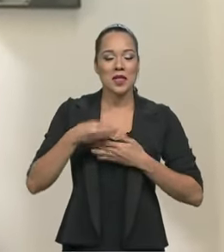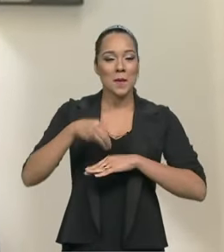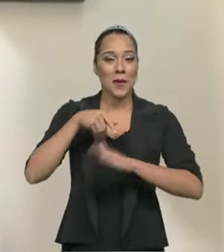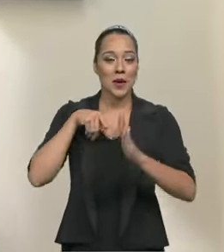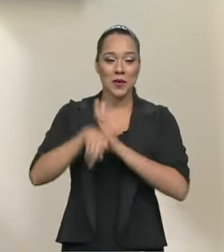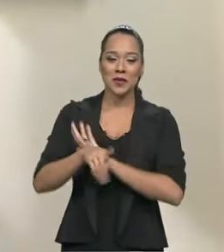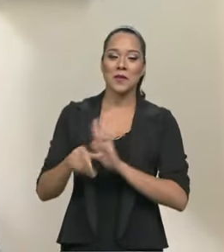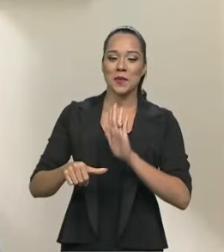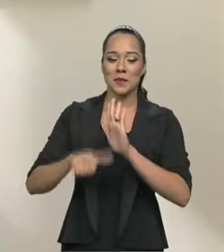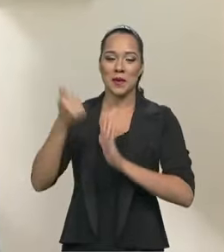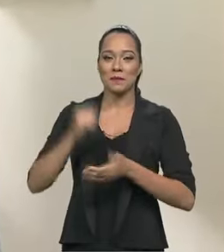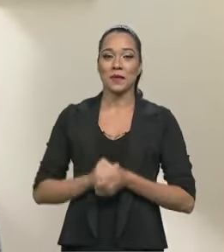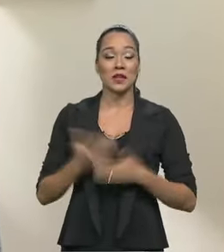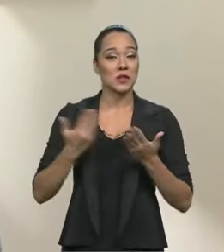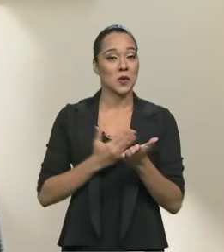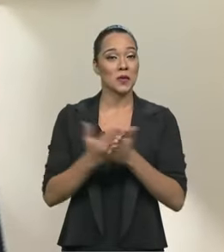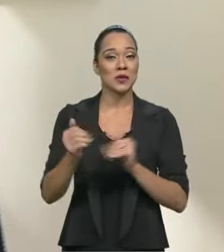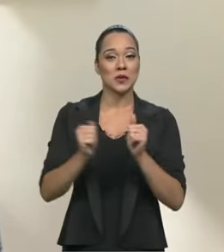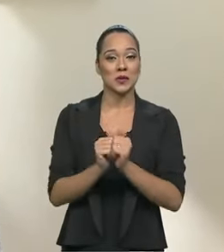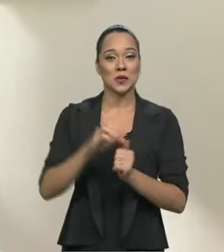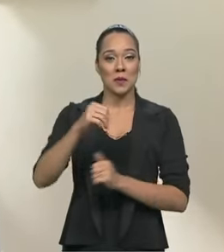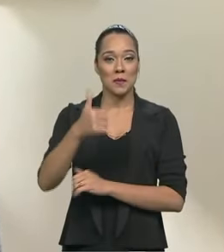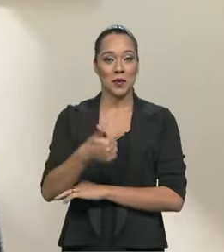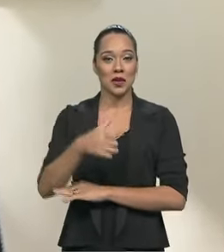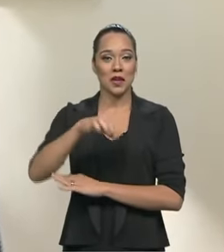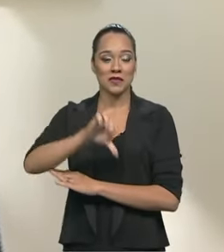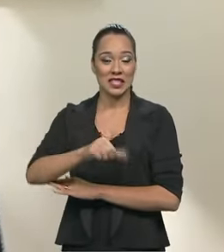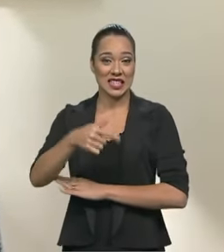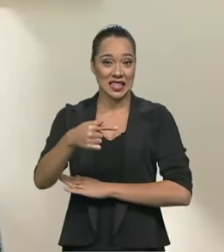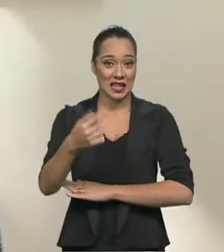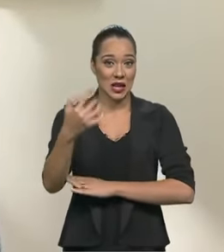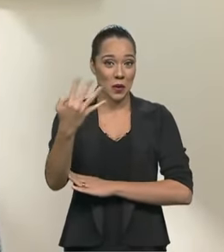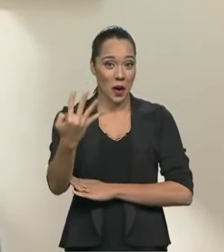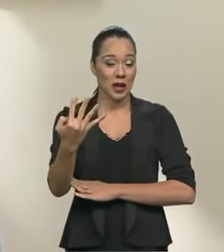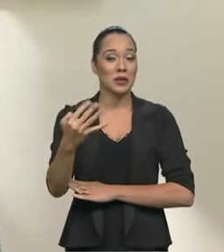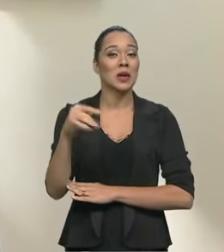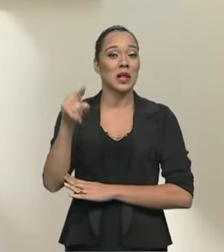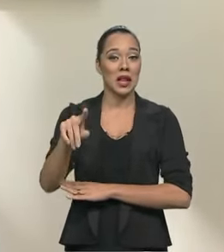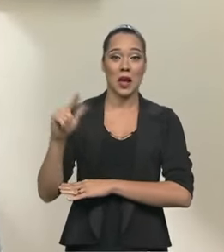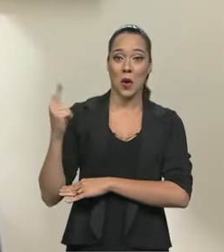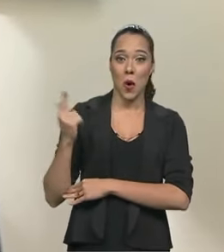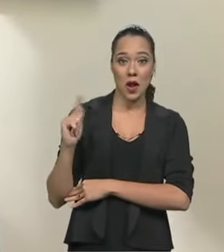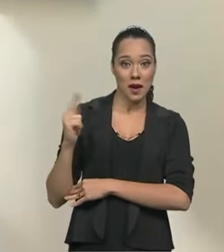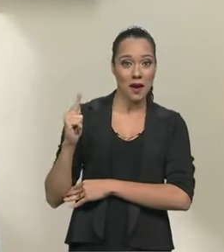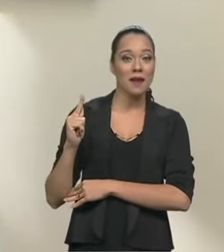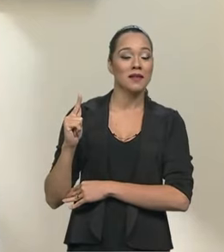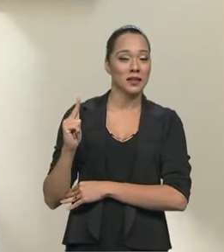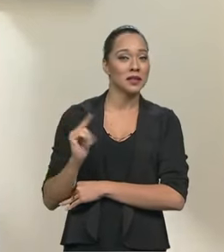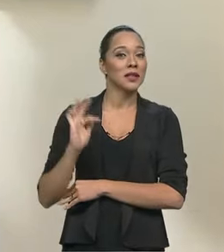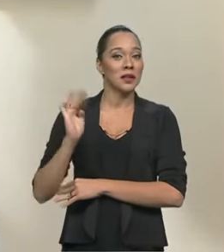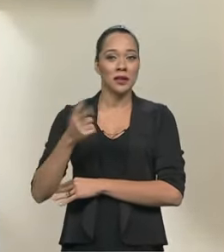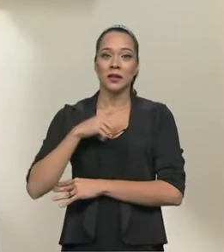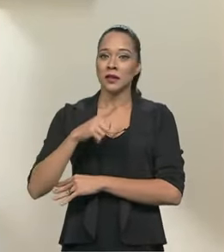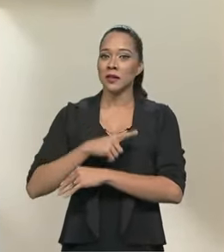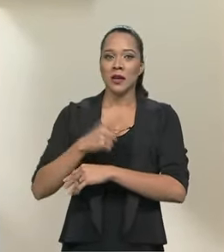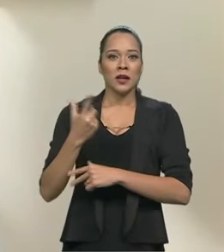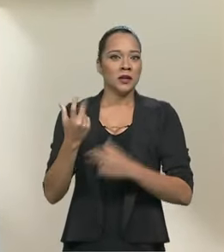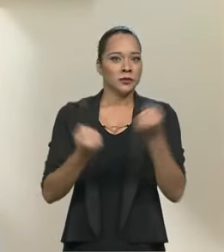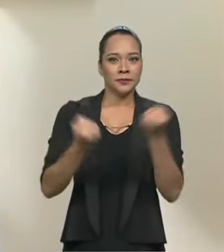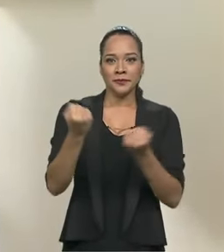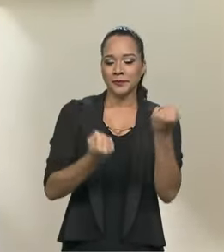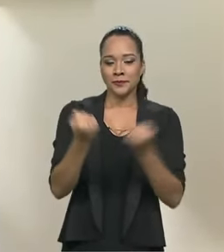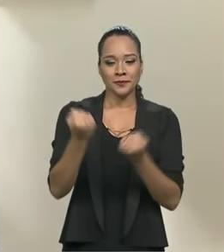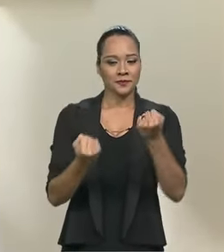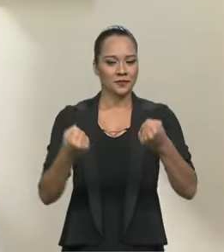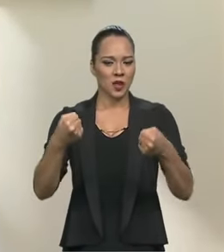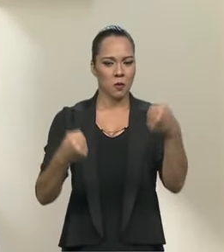começar pelo depoimento. Nós estreamos juntos em 1974, na forma Super V, em Goiânia. Eu já corria na Divisão 3, já tenho